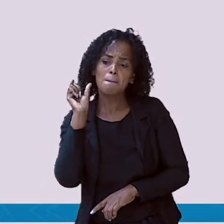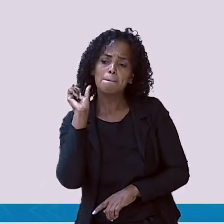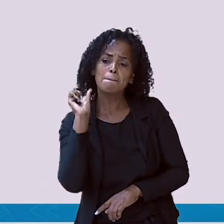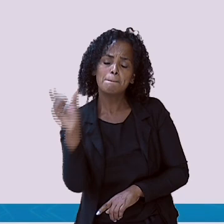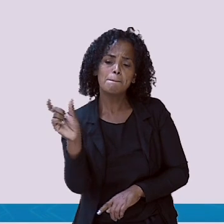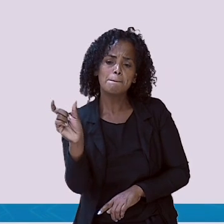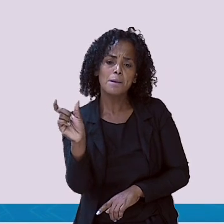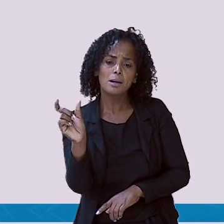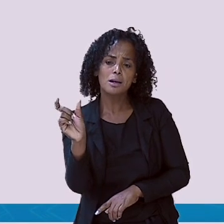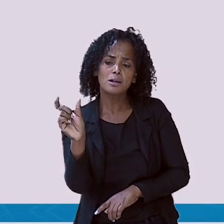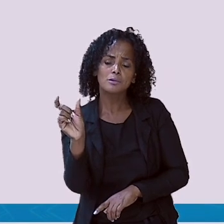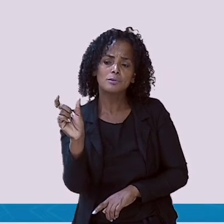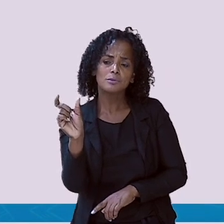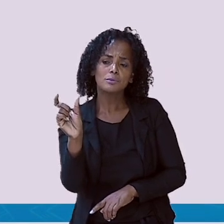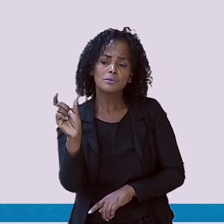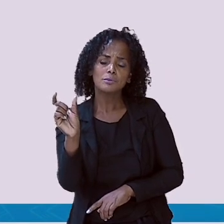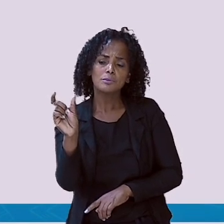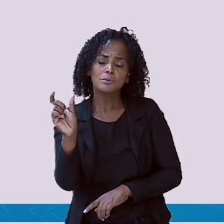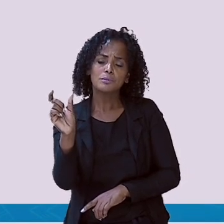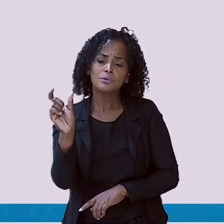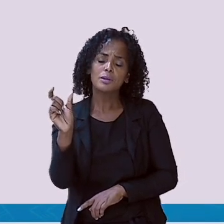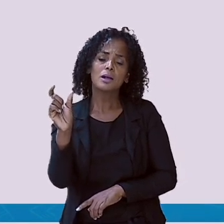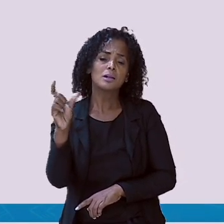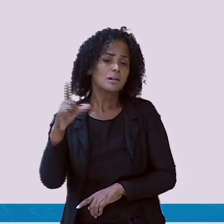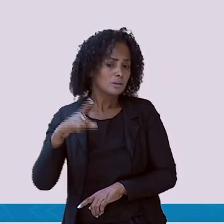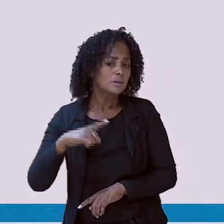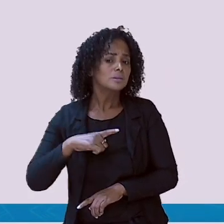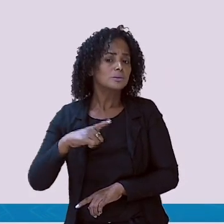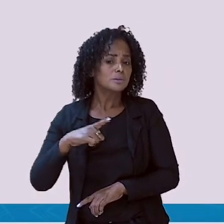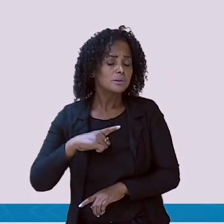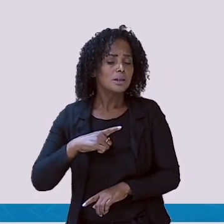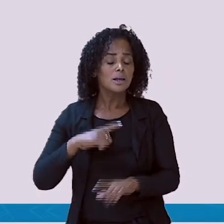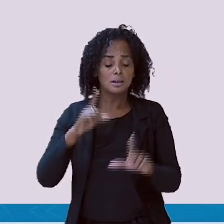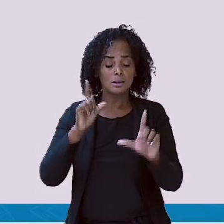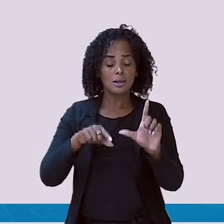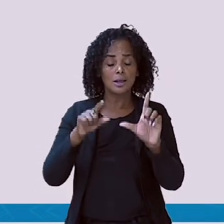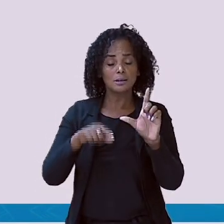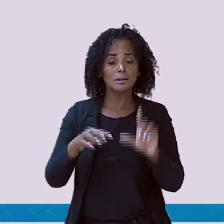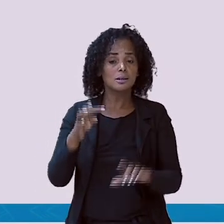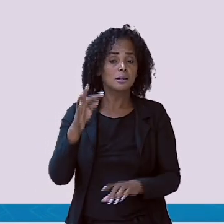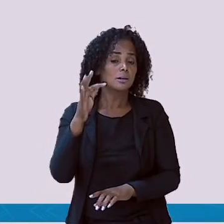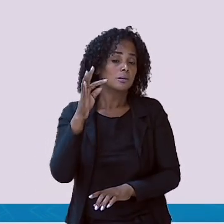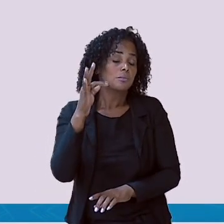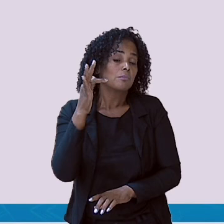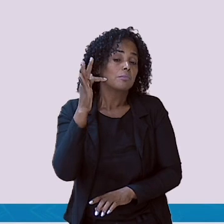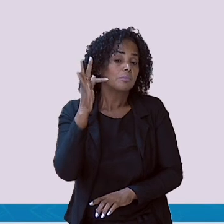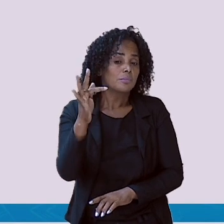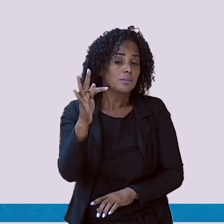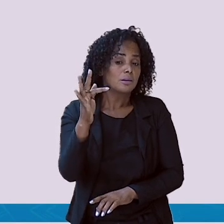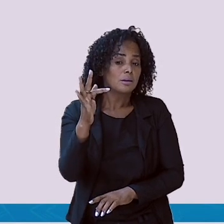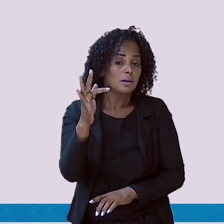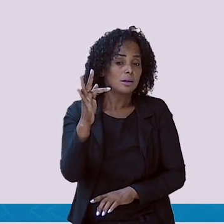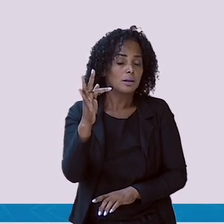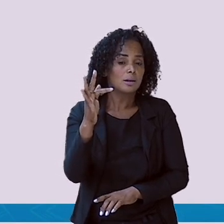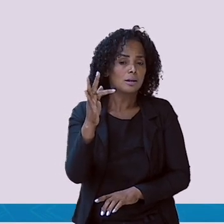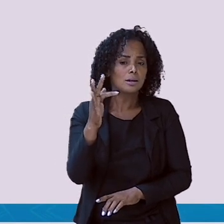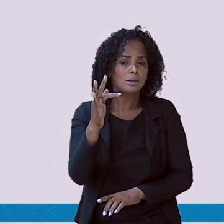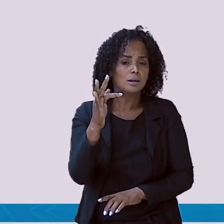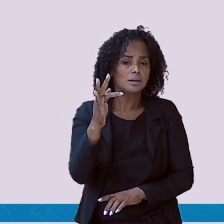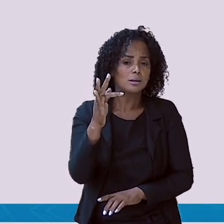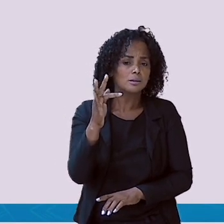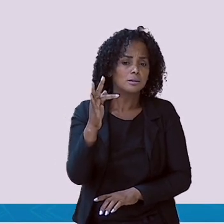primeira sílaba e na última sílaba. Viram só? Lembram que eu falei?